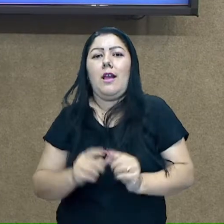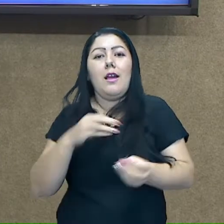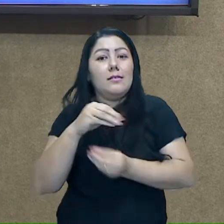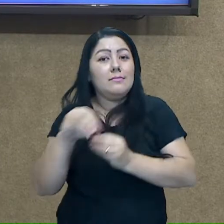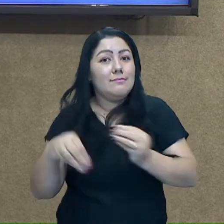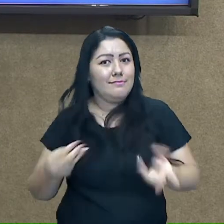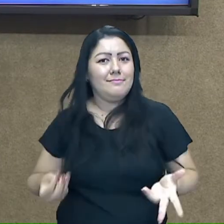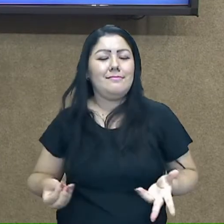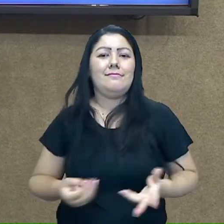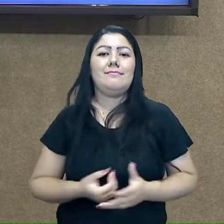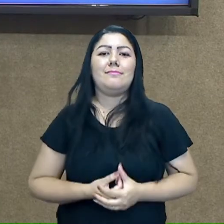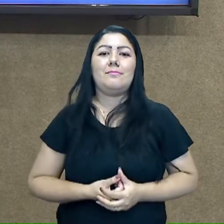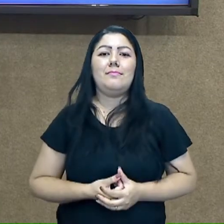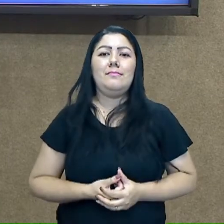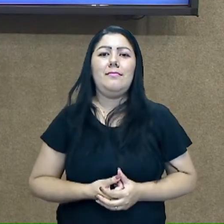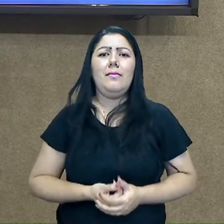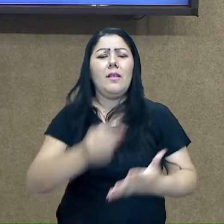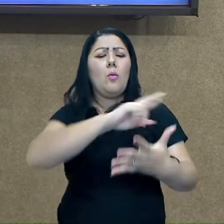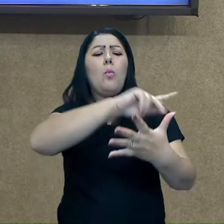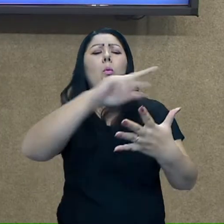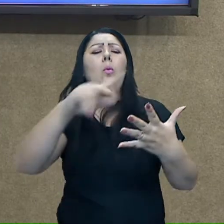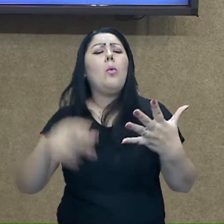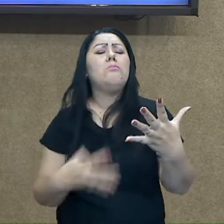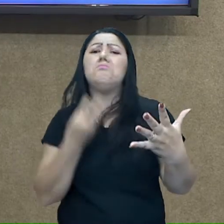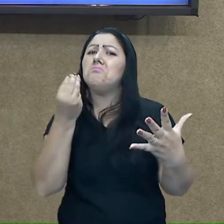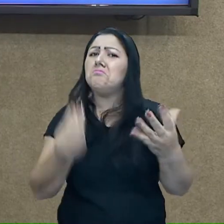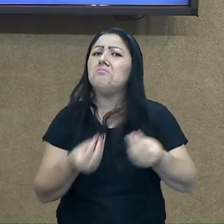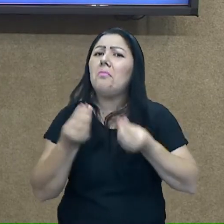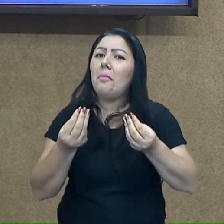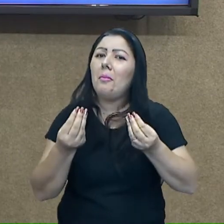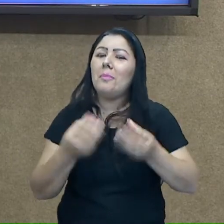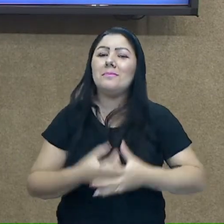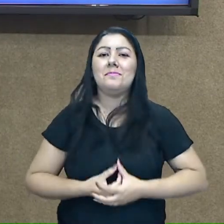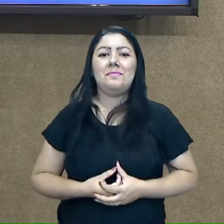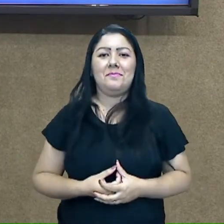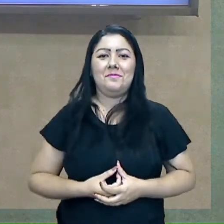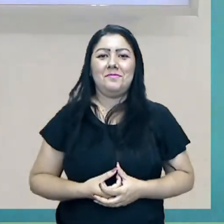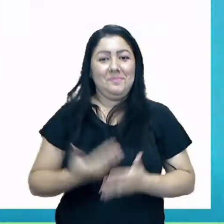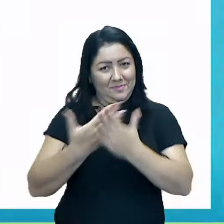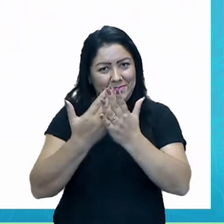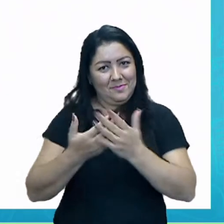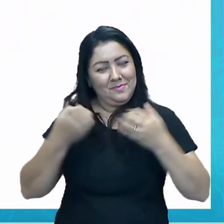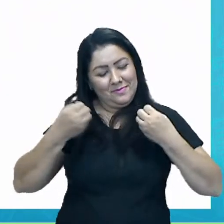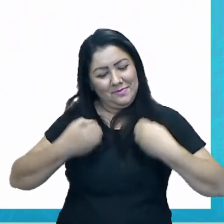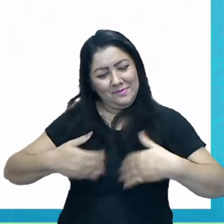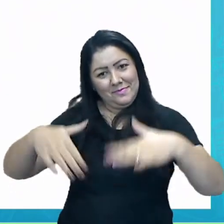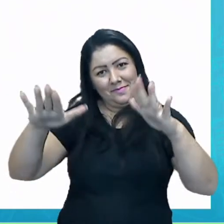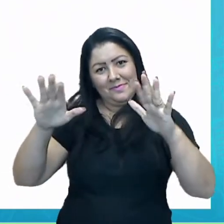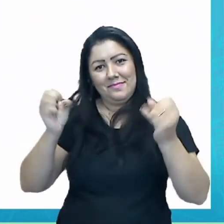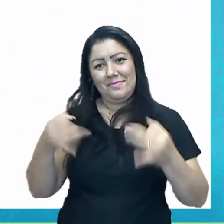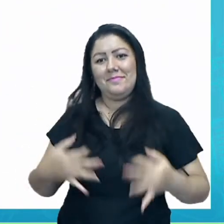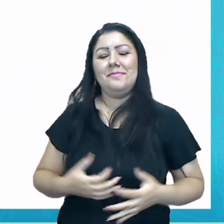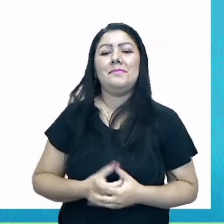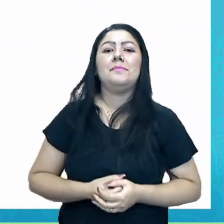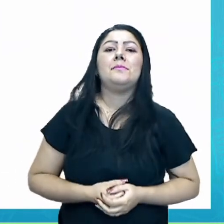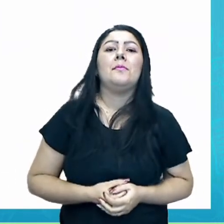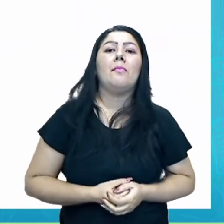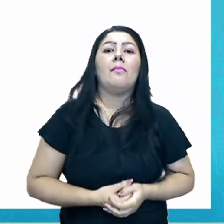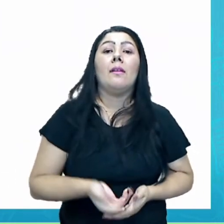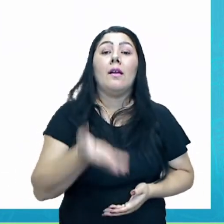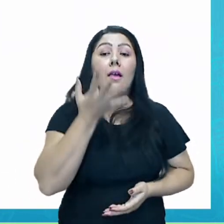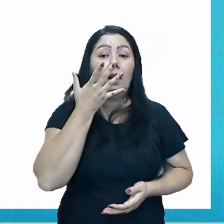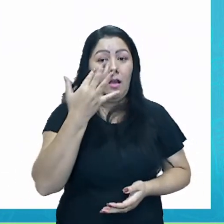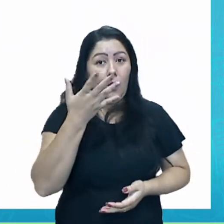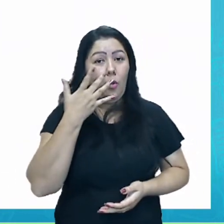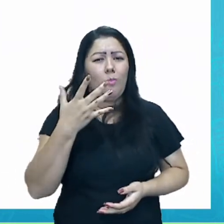como se chega a essa grande variedade? Nós vamos ver nesta aula. A cor é um elemento